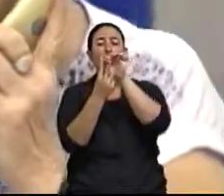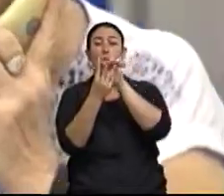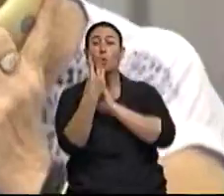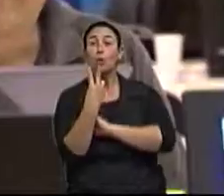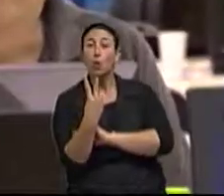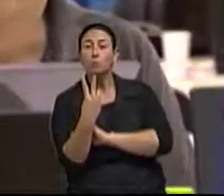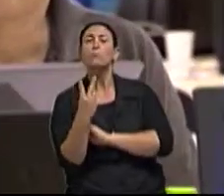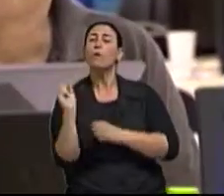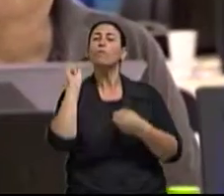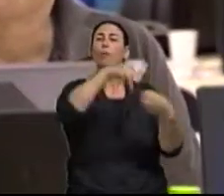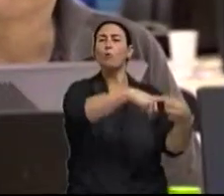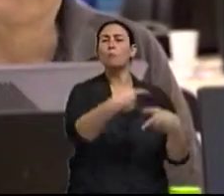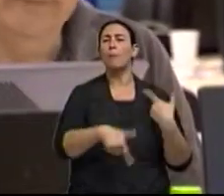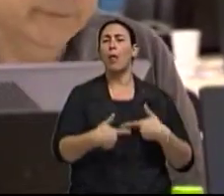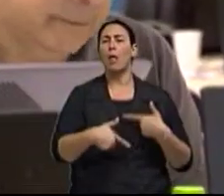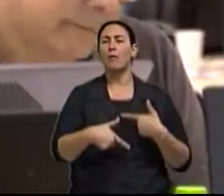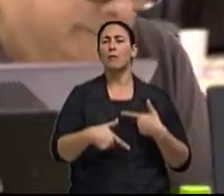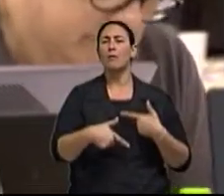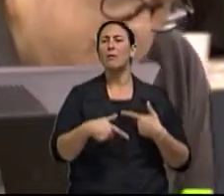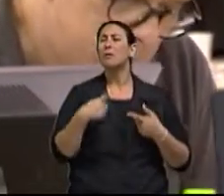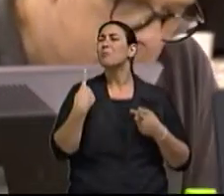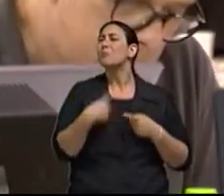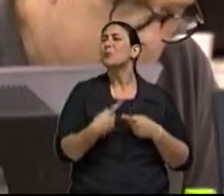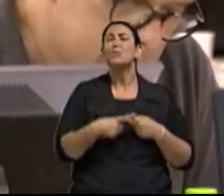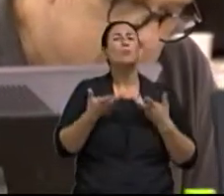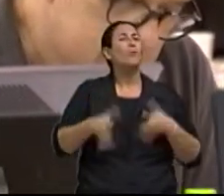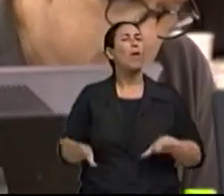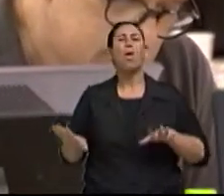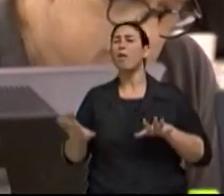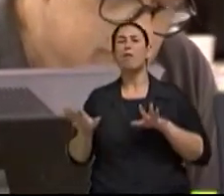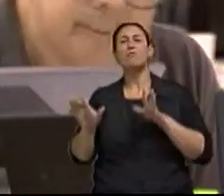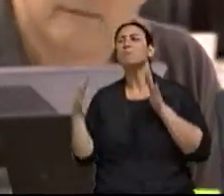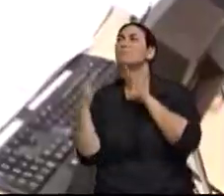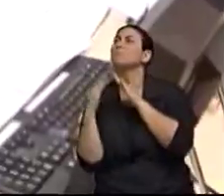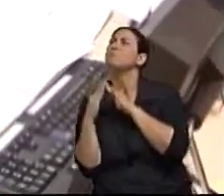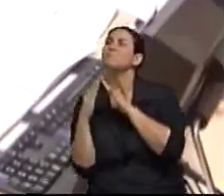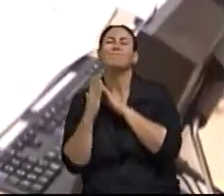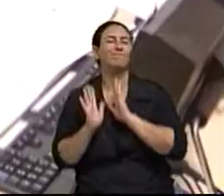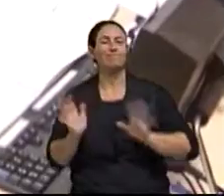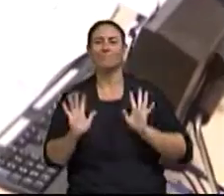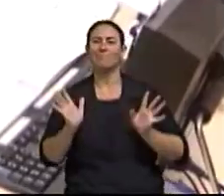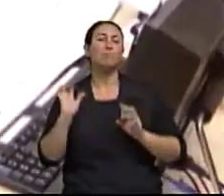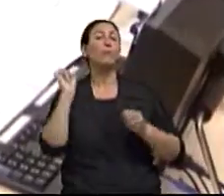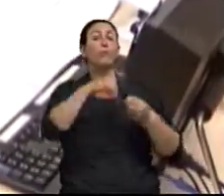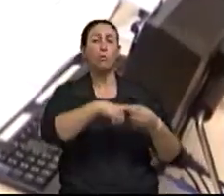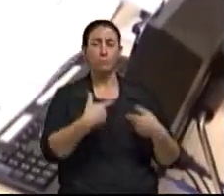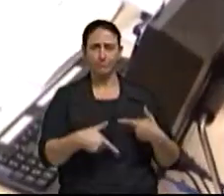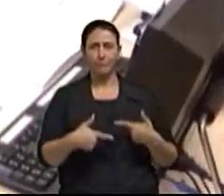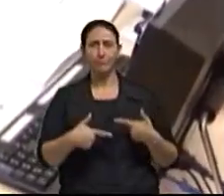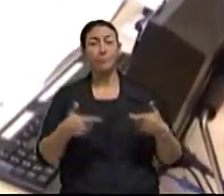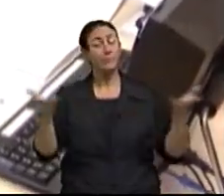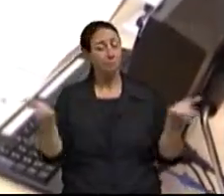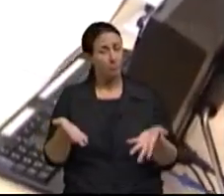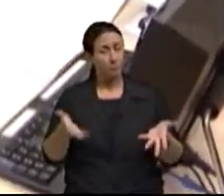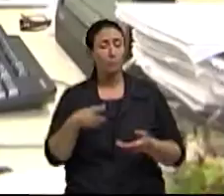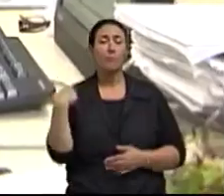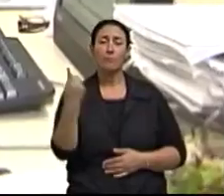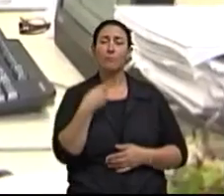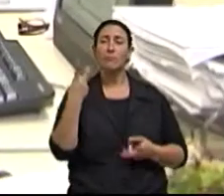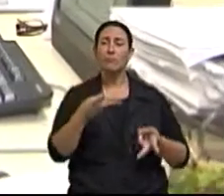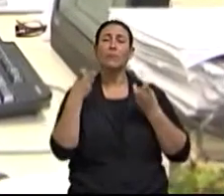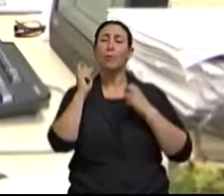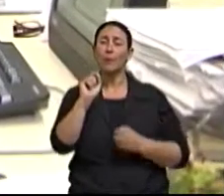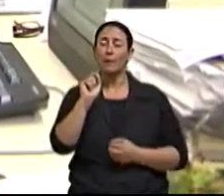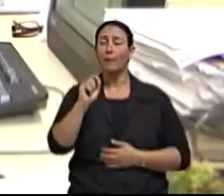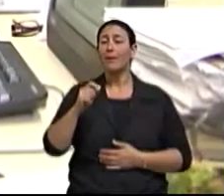que não tiveram uma reflexão. É fundamental que o aposentado tenha informações para